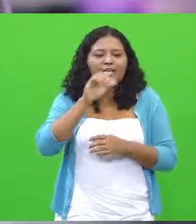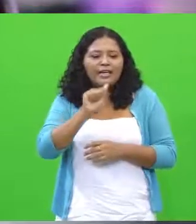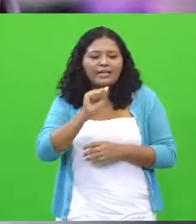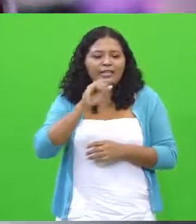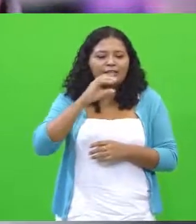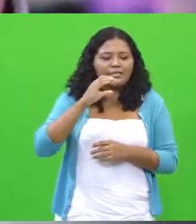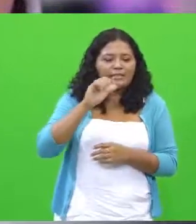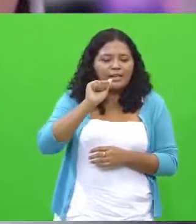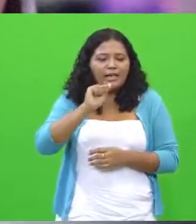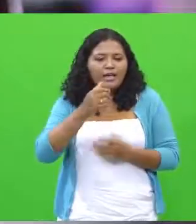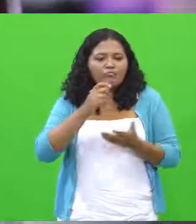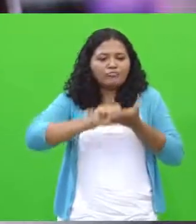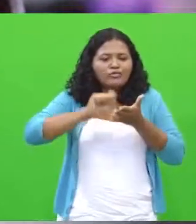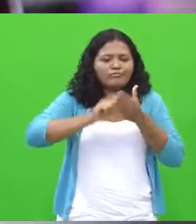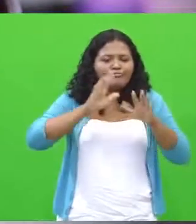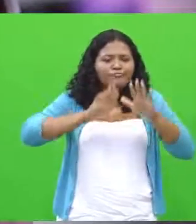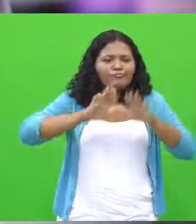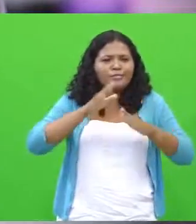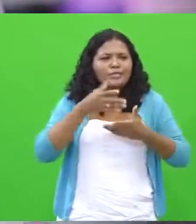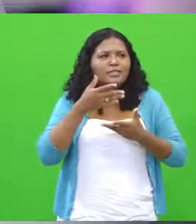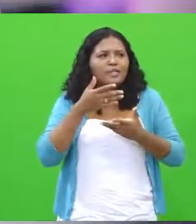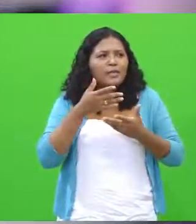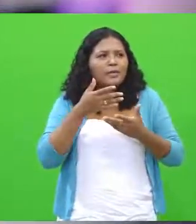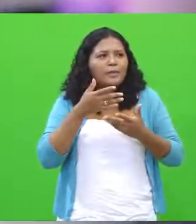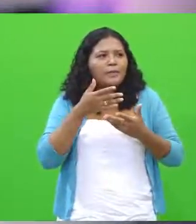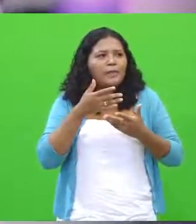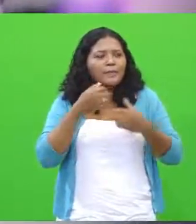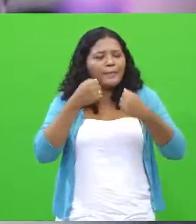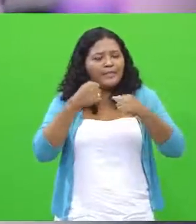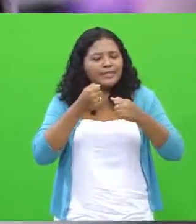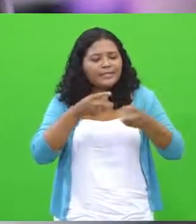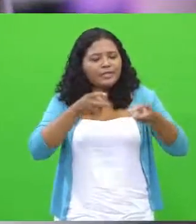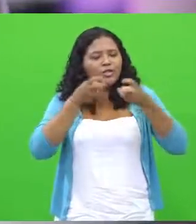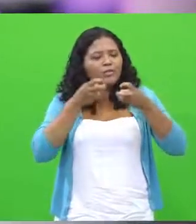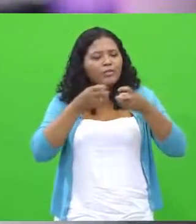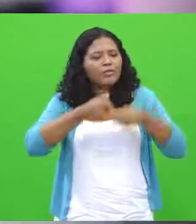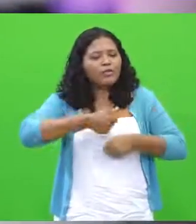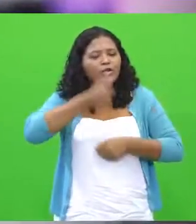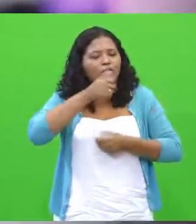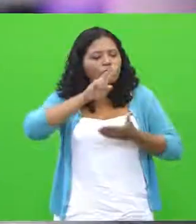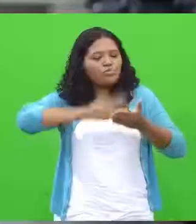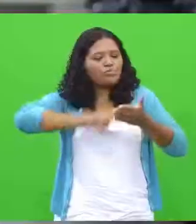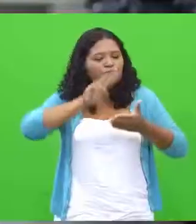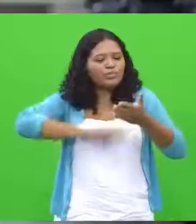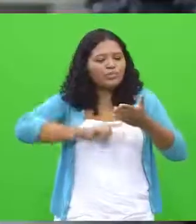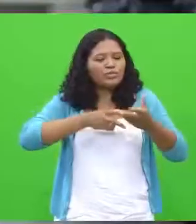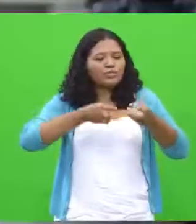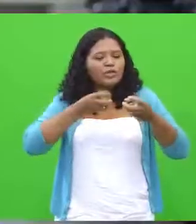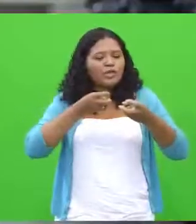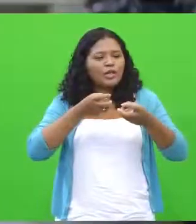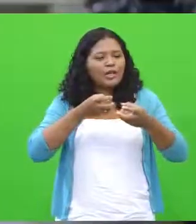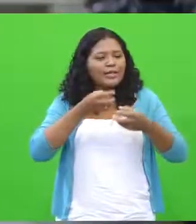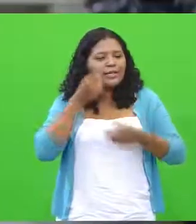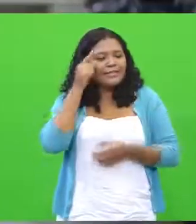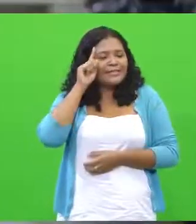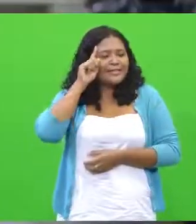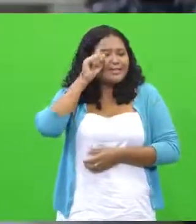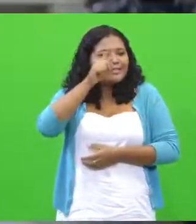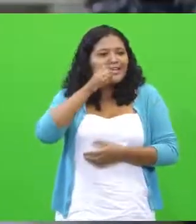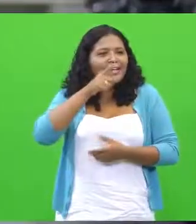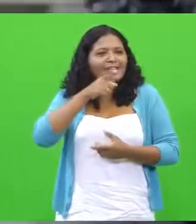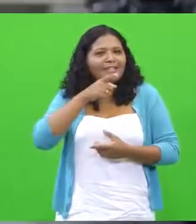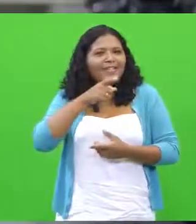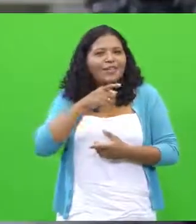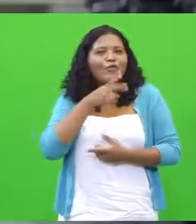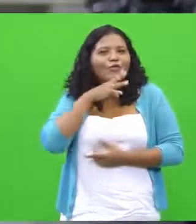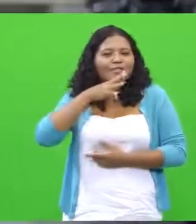realmente, para as pessoas observarem, lerem, você tem realmente umas facetas na sua vida. Você vai, às vezes, eu escrevo um livro de acordo